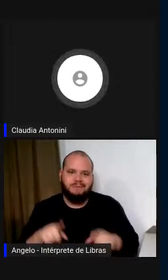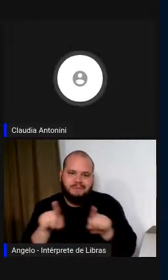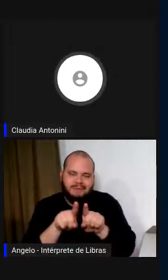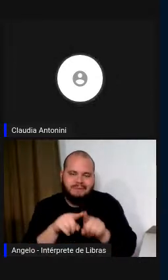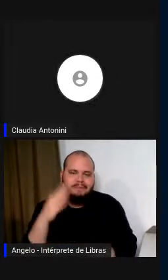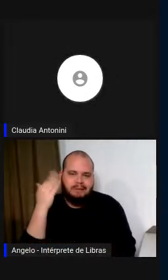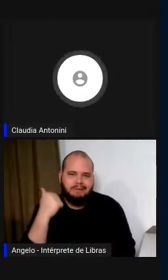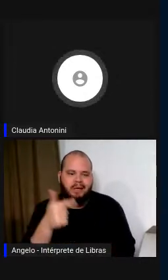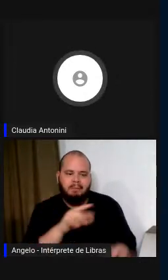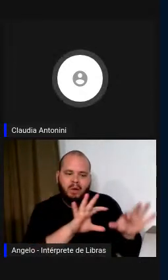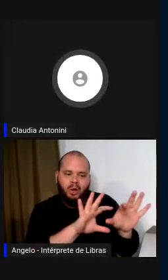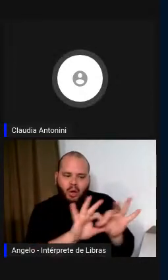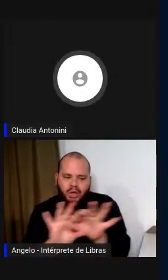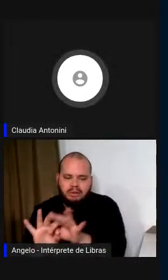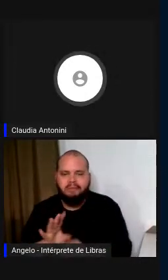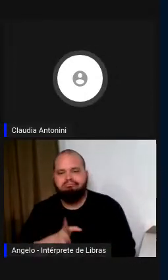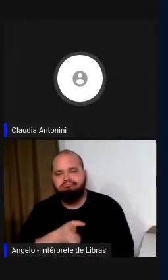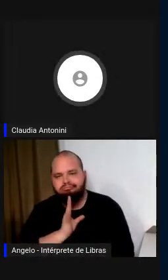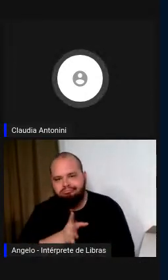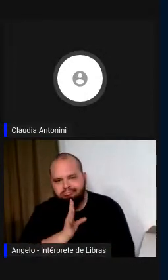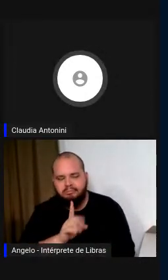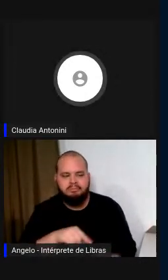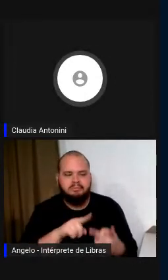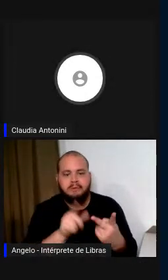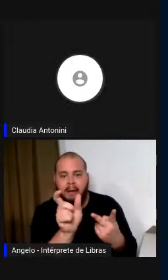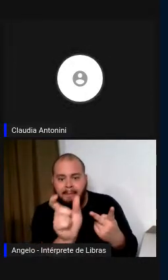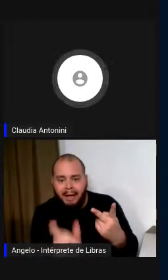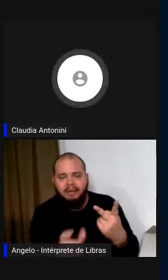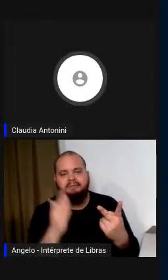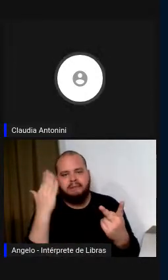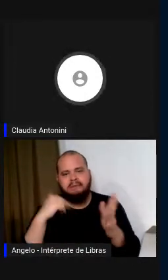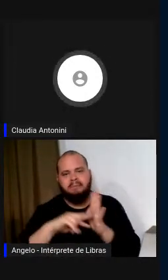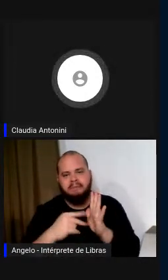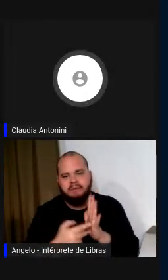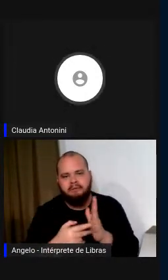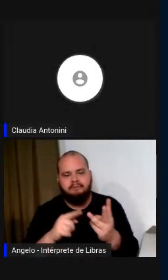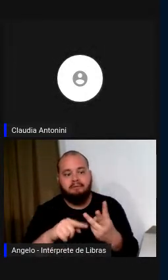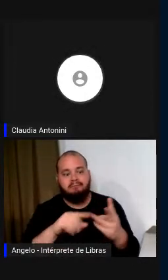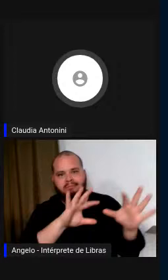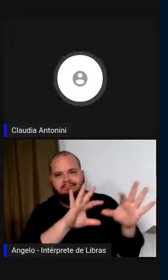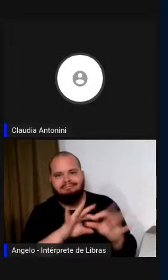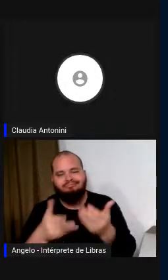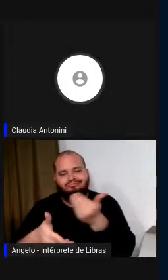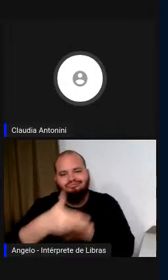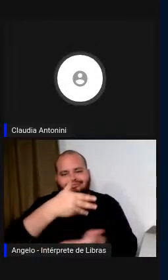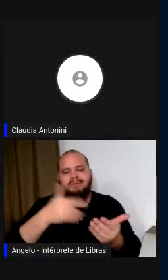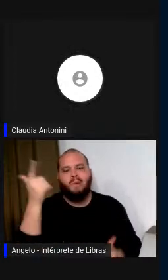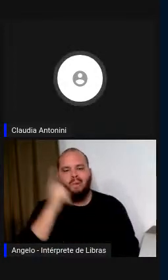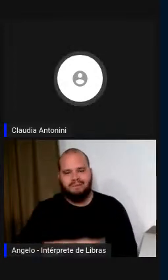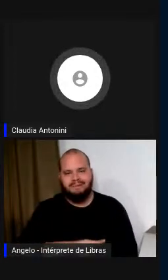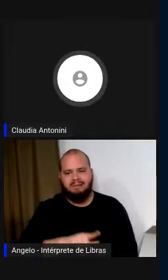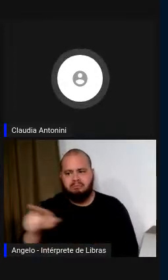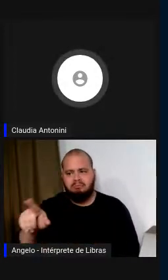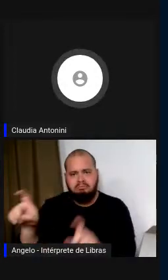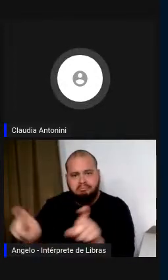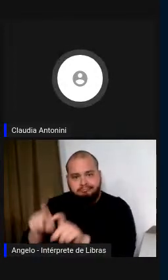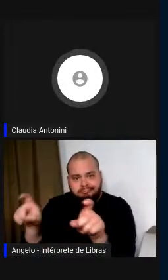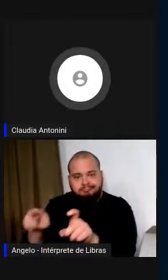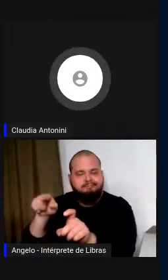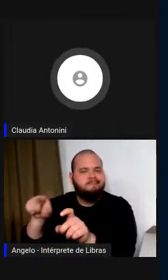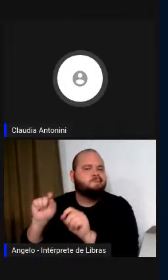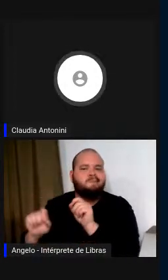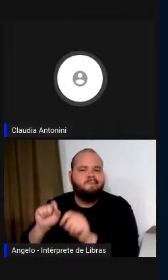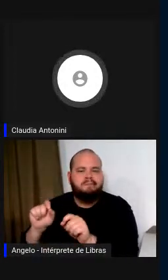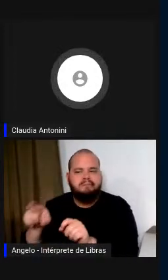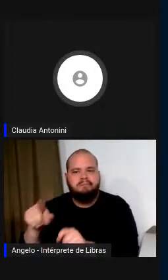contexto, reconhecemos o significado de uma palavra, em base ao contexto, a máquina, aquilo que faz é